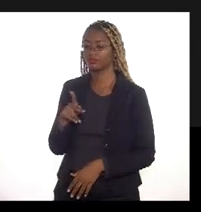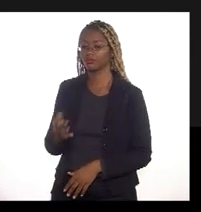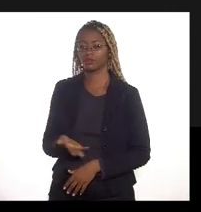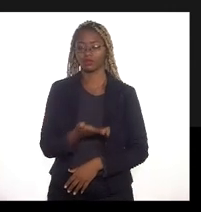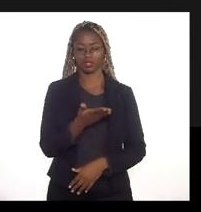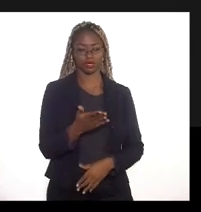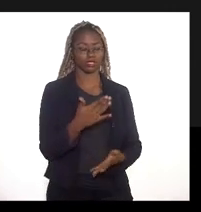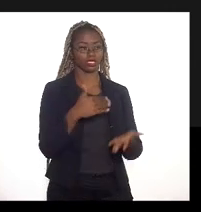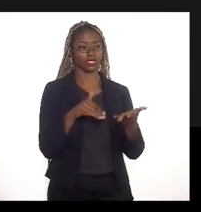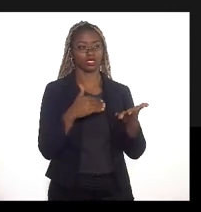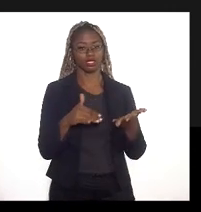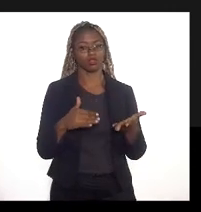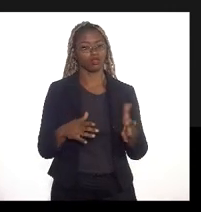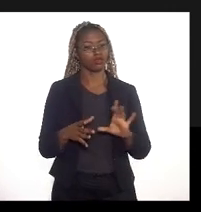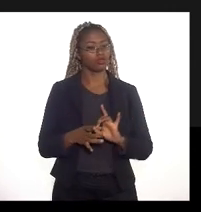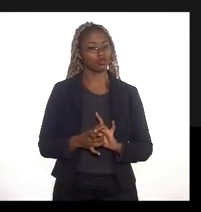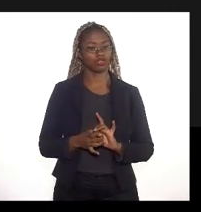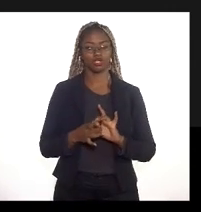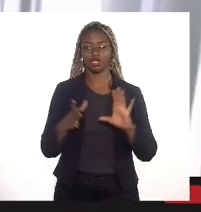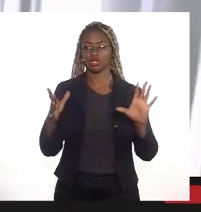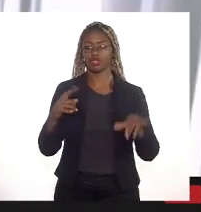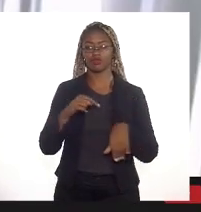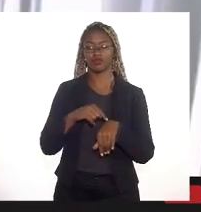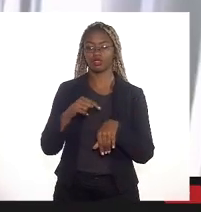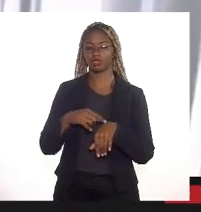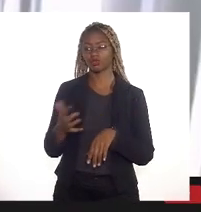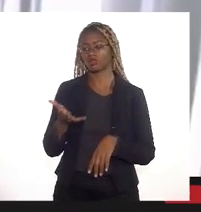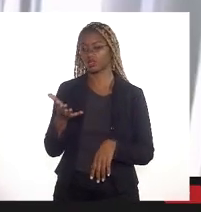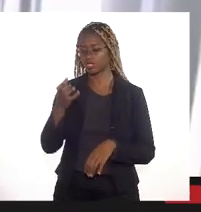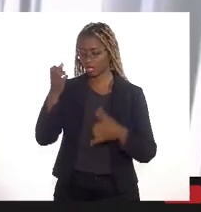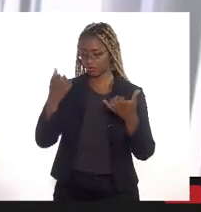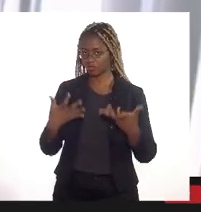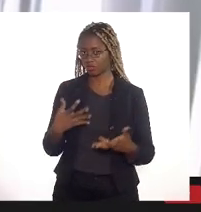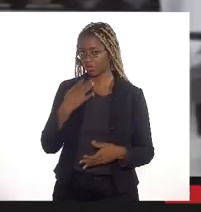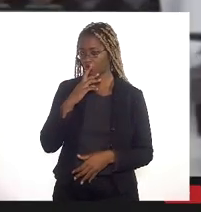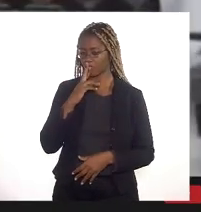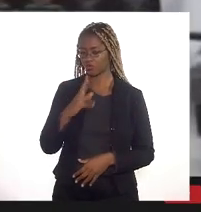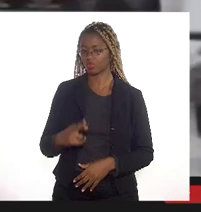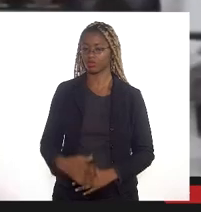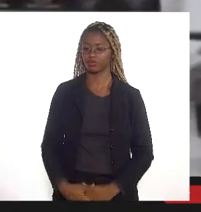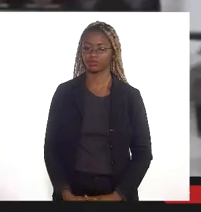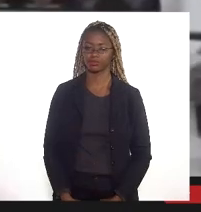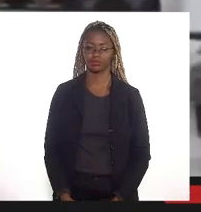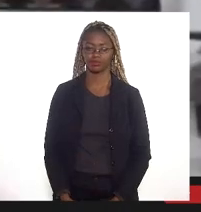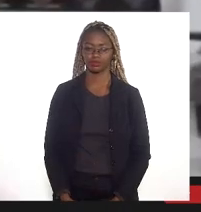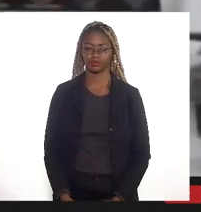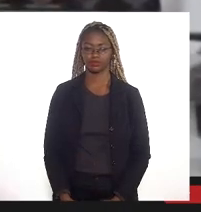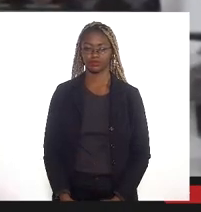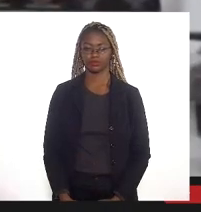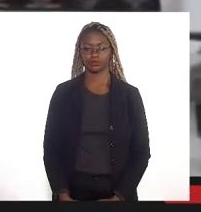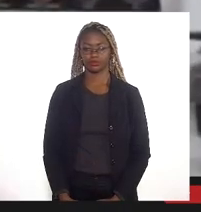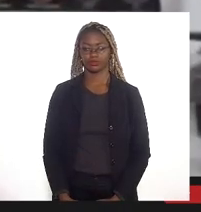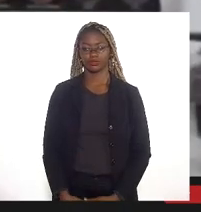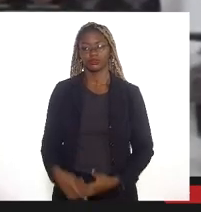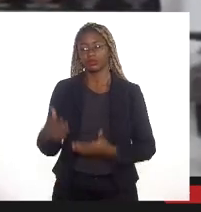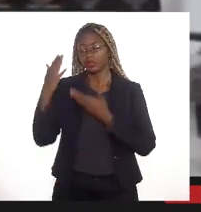o dispõe do tempo de que precisar para fazer as suas observações obrigado deputado